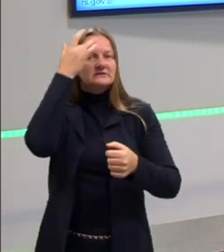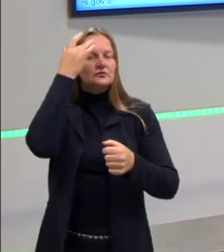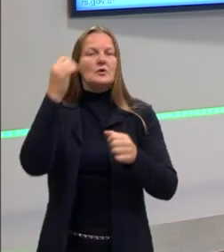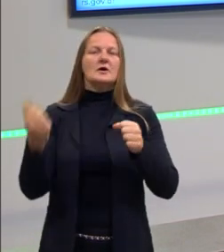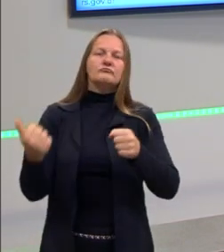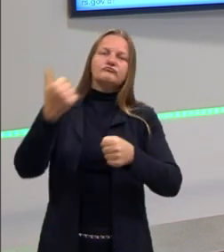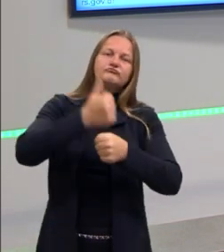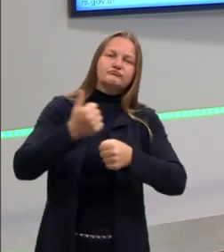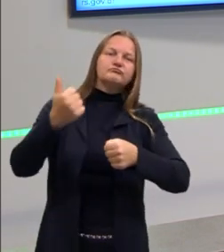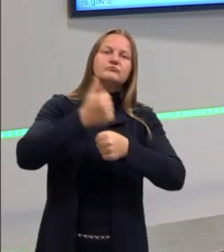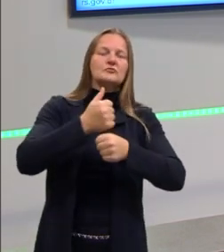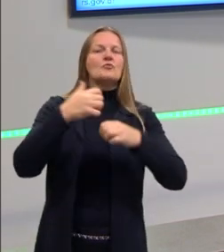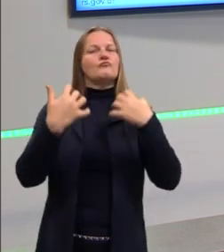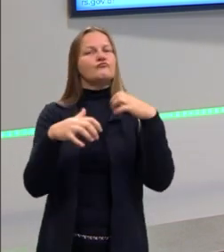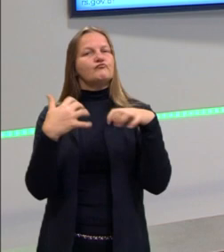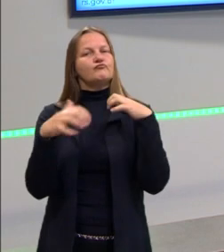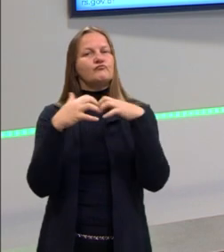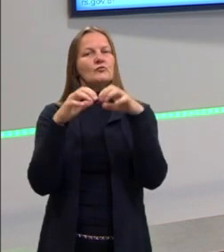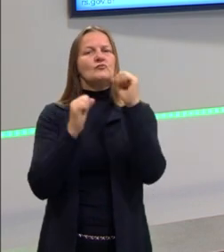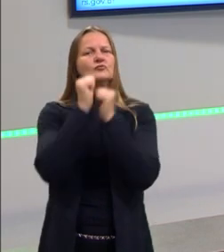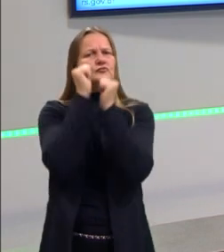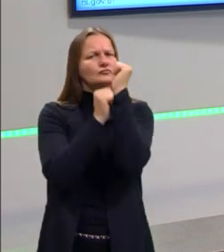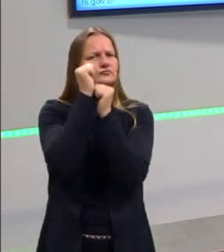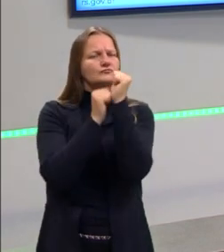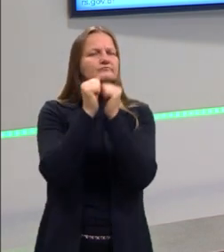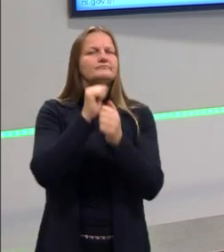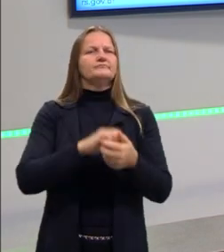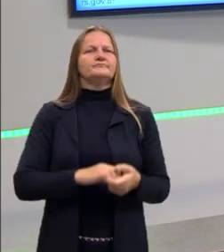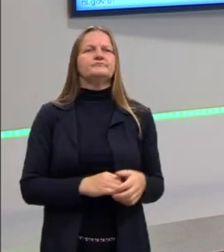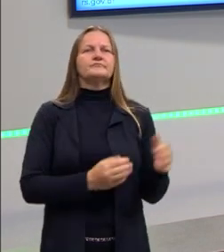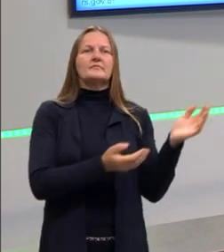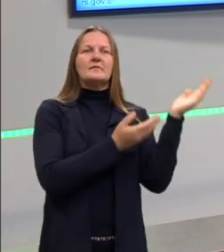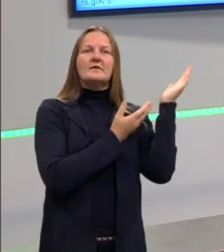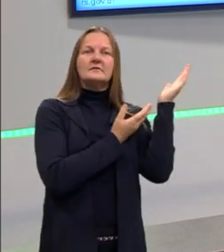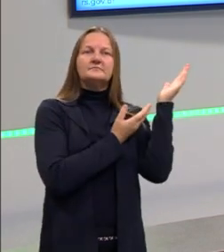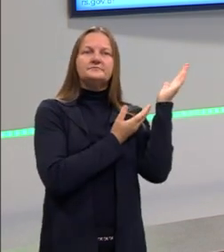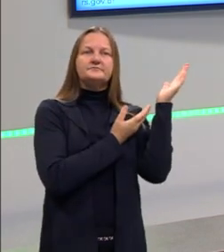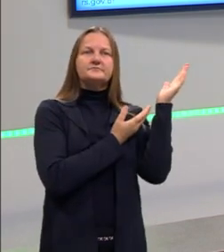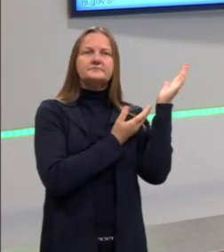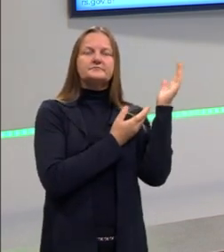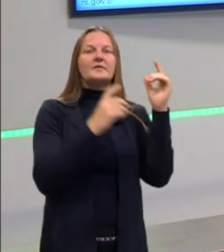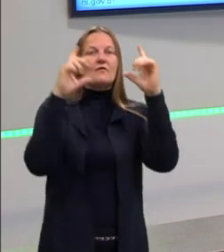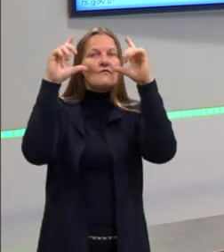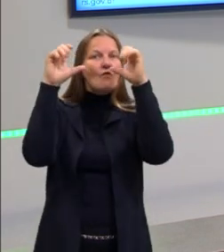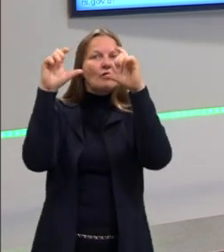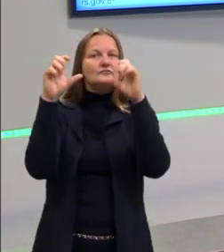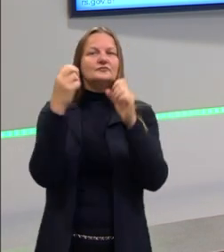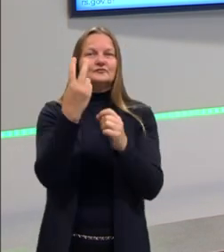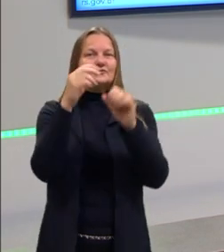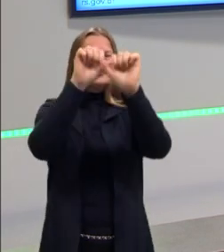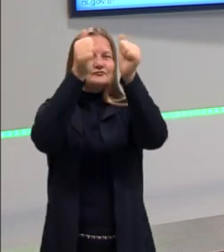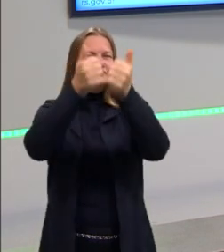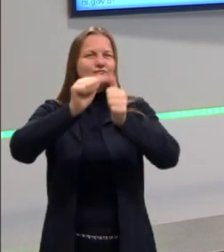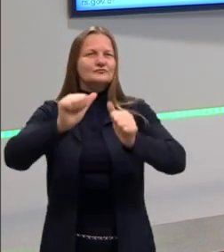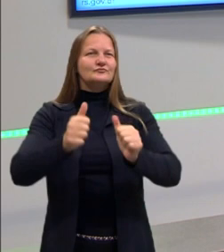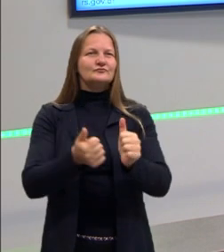utilizar essa máquina, né? Essa maquinofatura, tá? E aí eu trago duas imagens, né? São